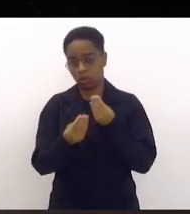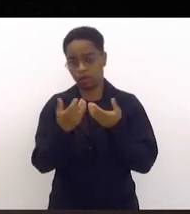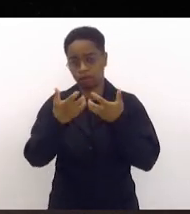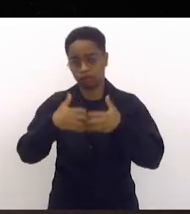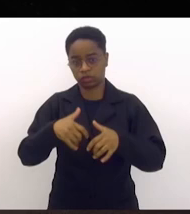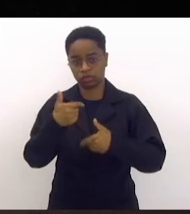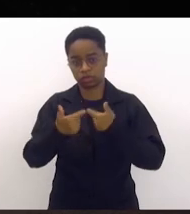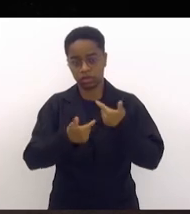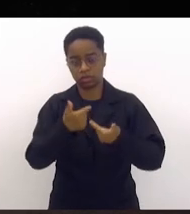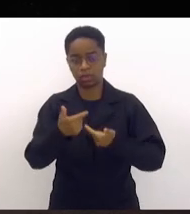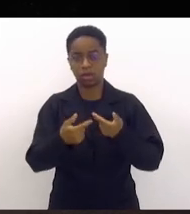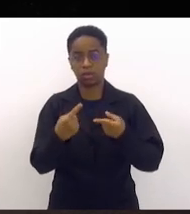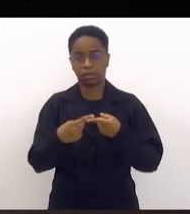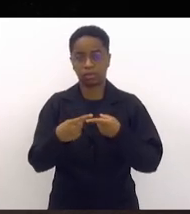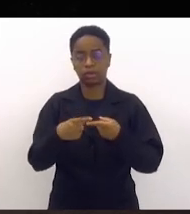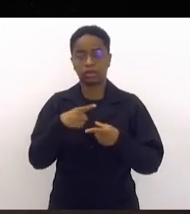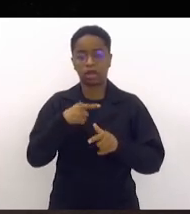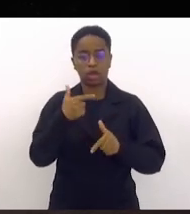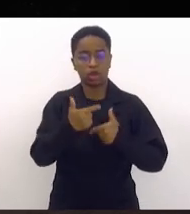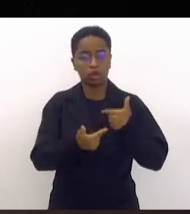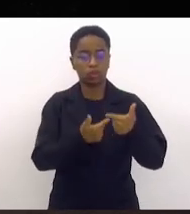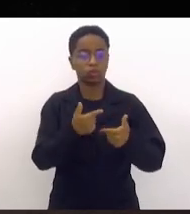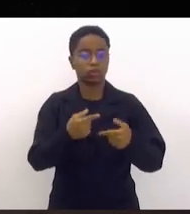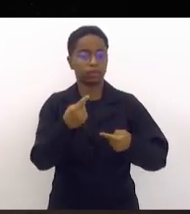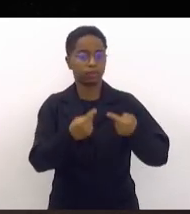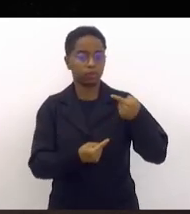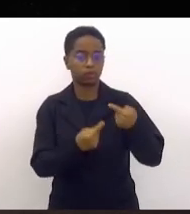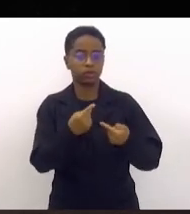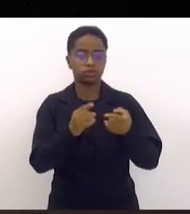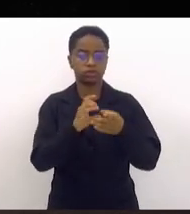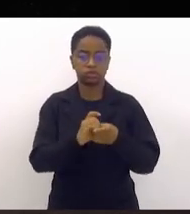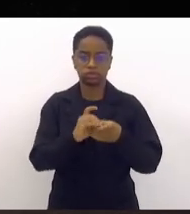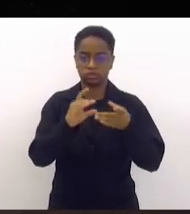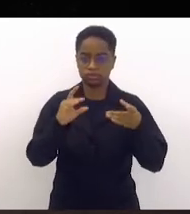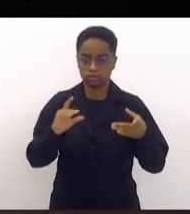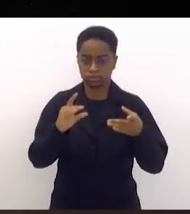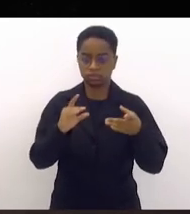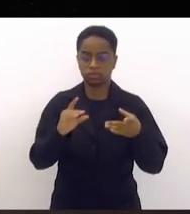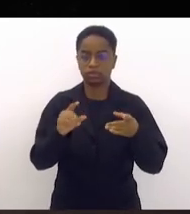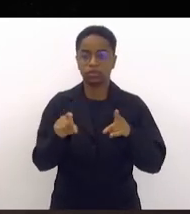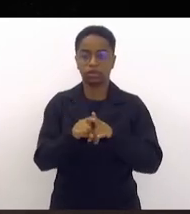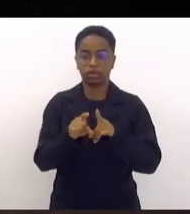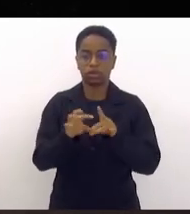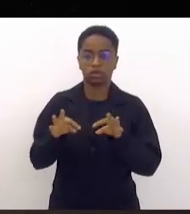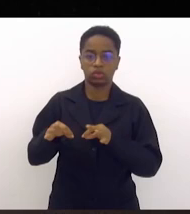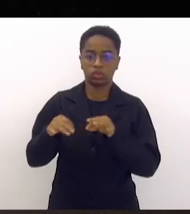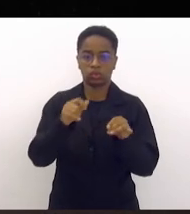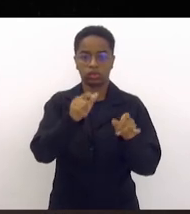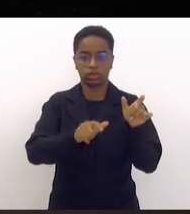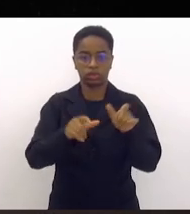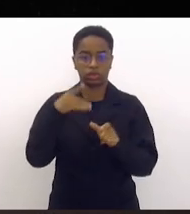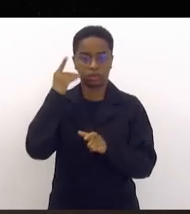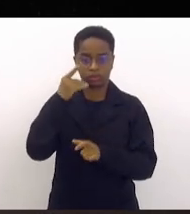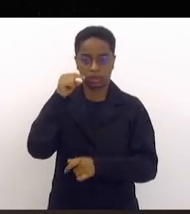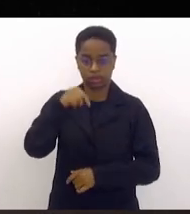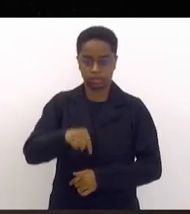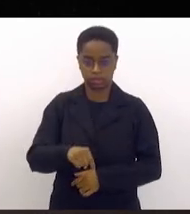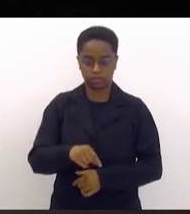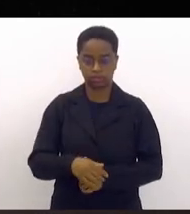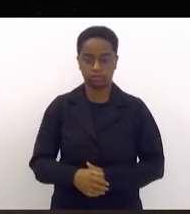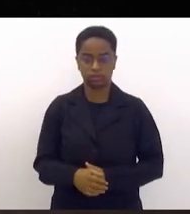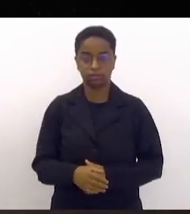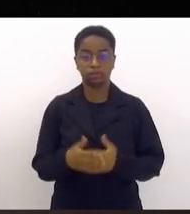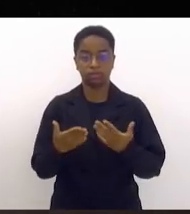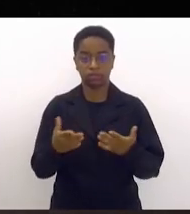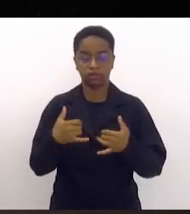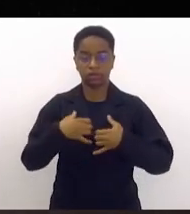De um lado, a luta política, democrática, de todos os parlamentares dessa casa, e eu com muito